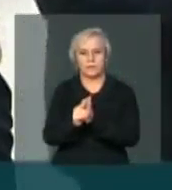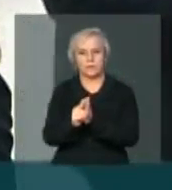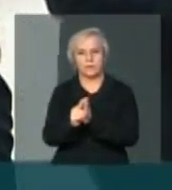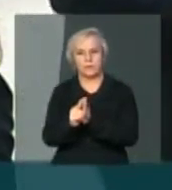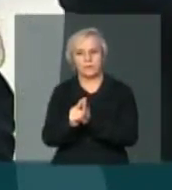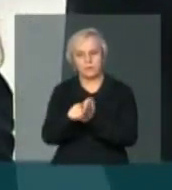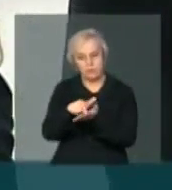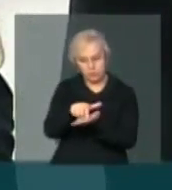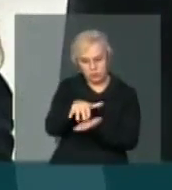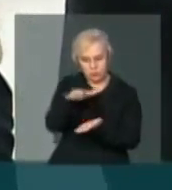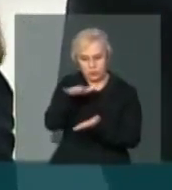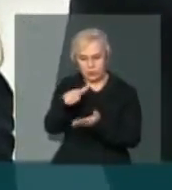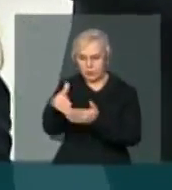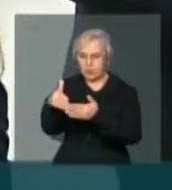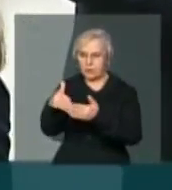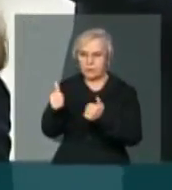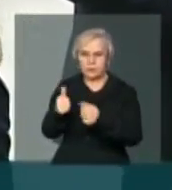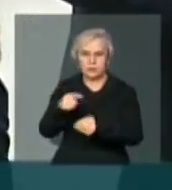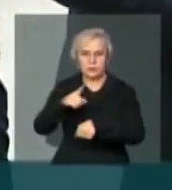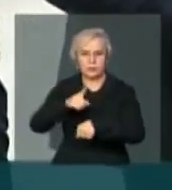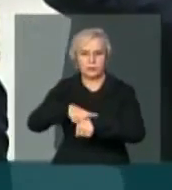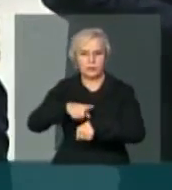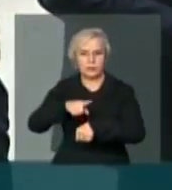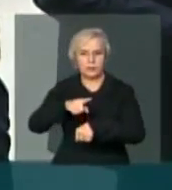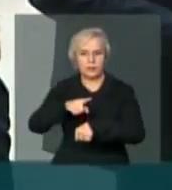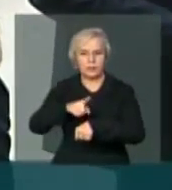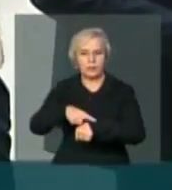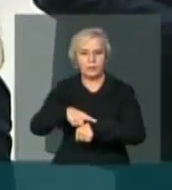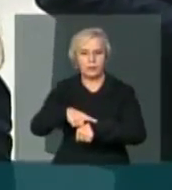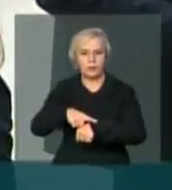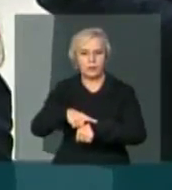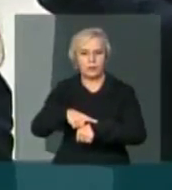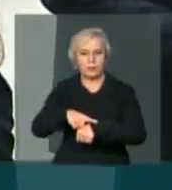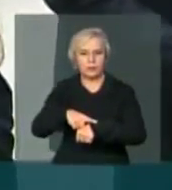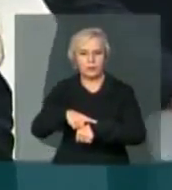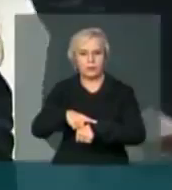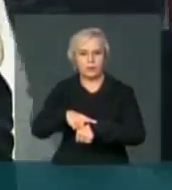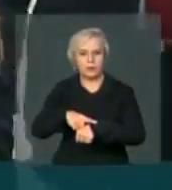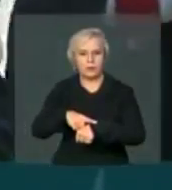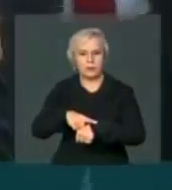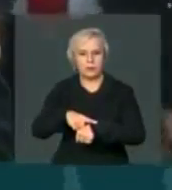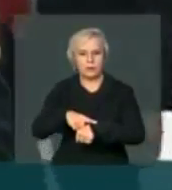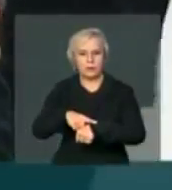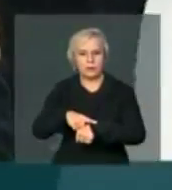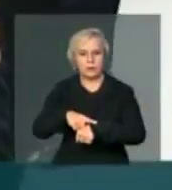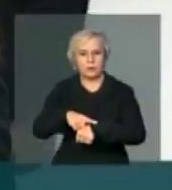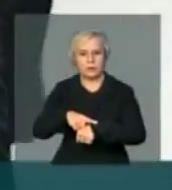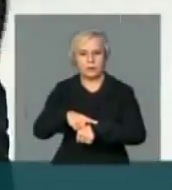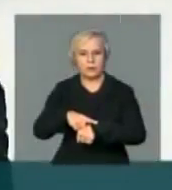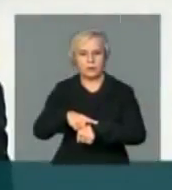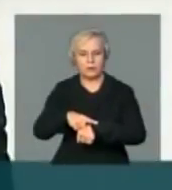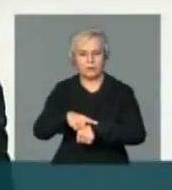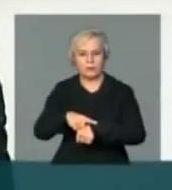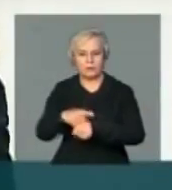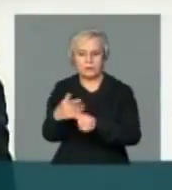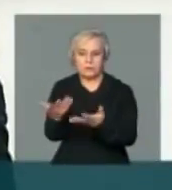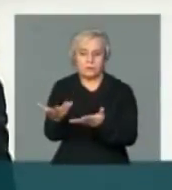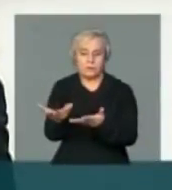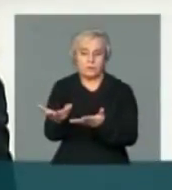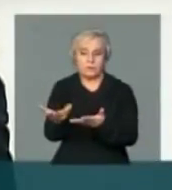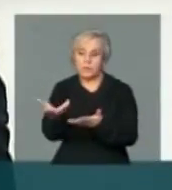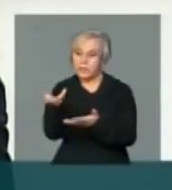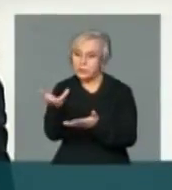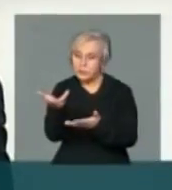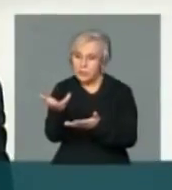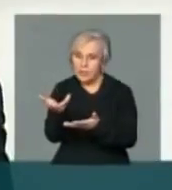estão pedindo o tempo que eles estão querendo